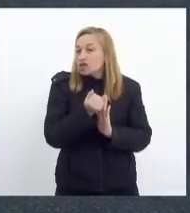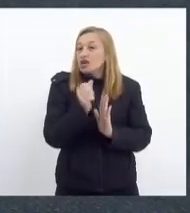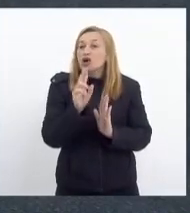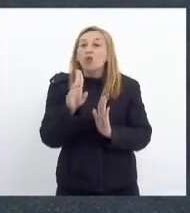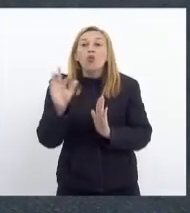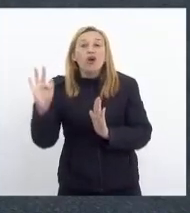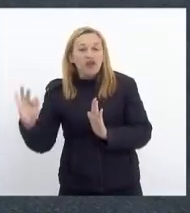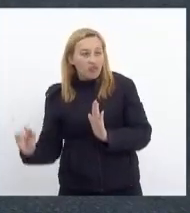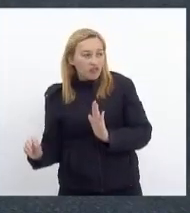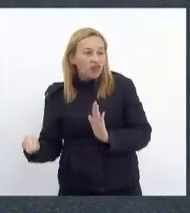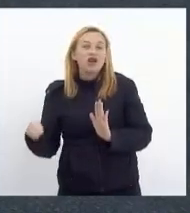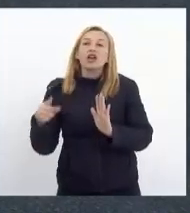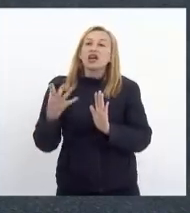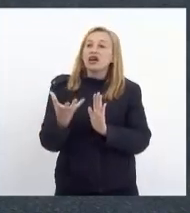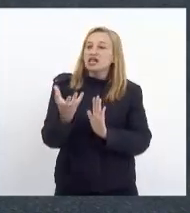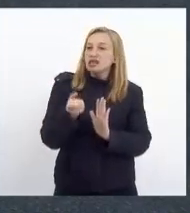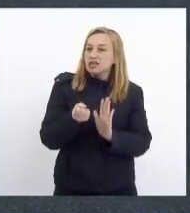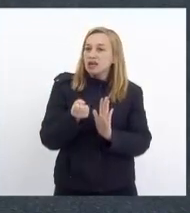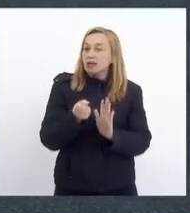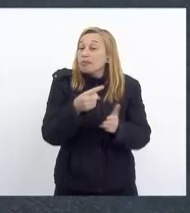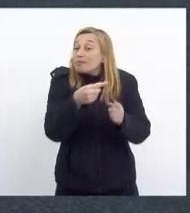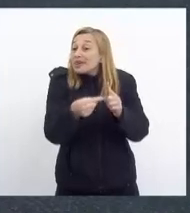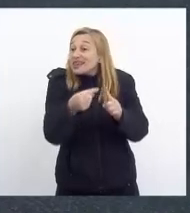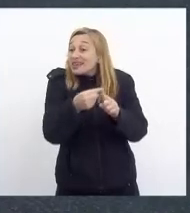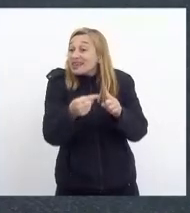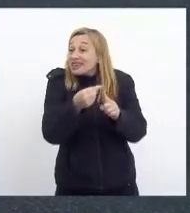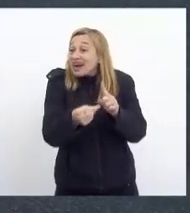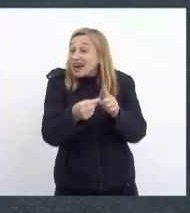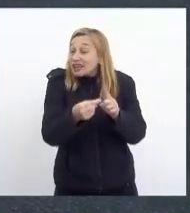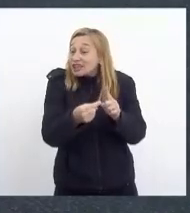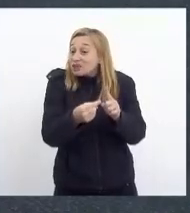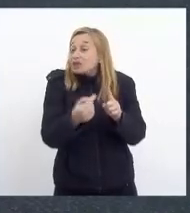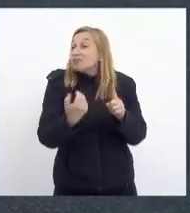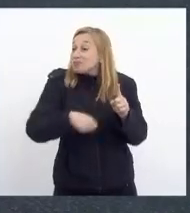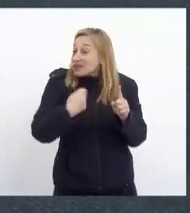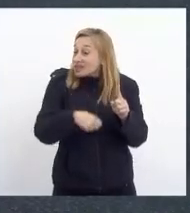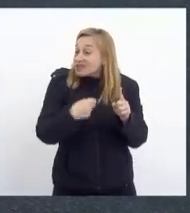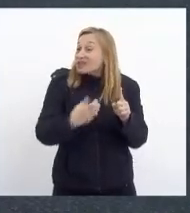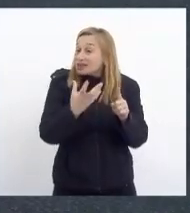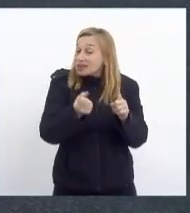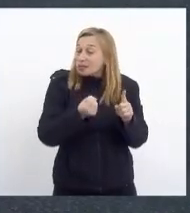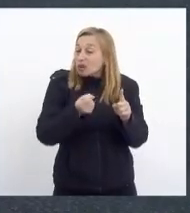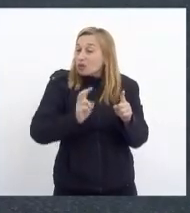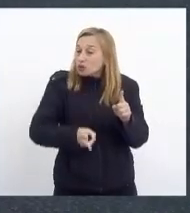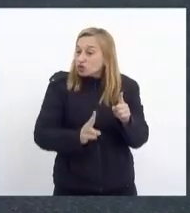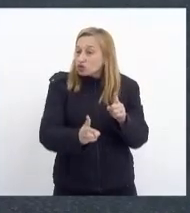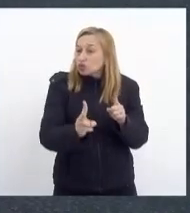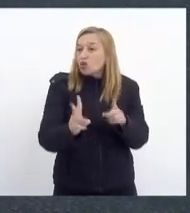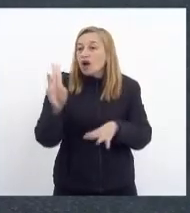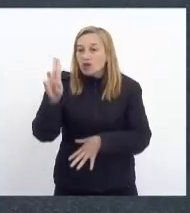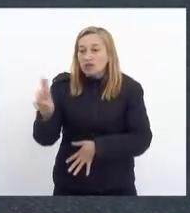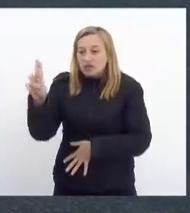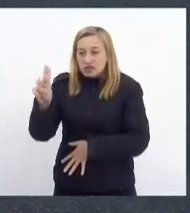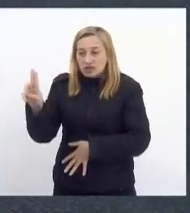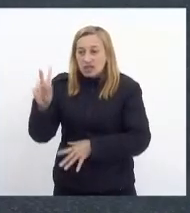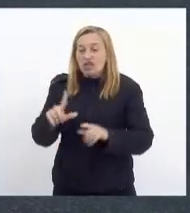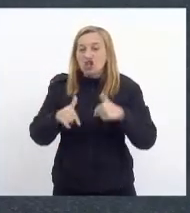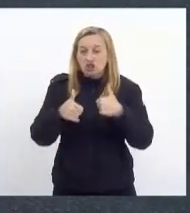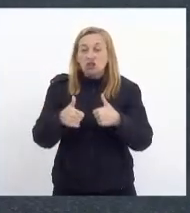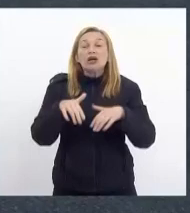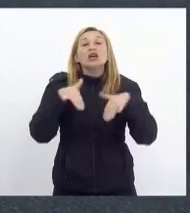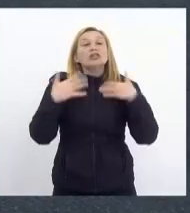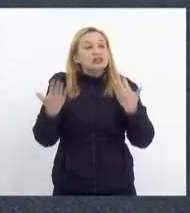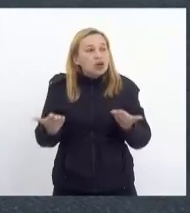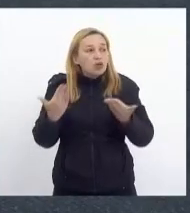recebe metade daquilo que ela precisa receber para manter a universidade em funcionamento. Então,